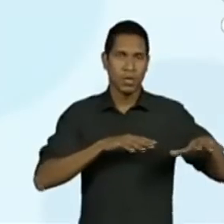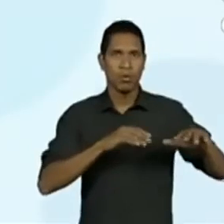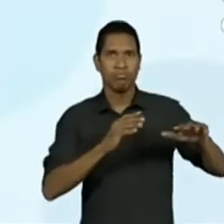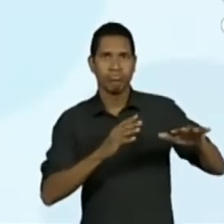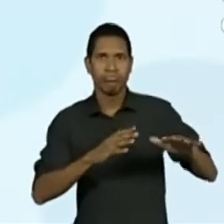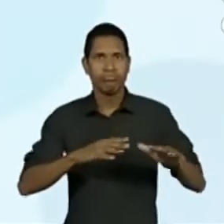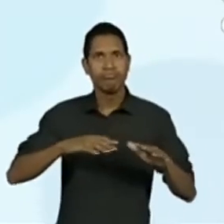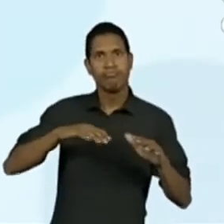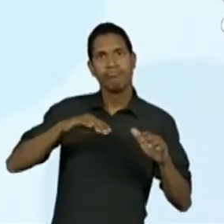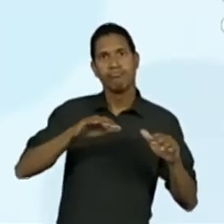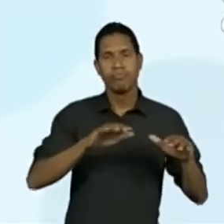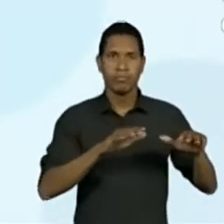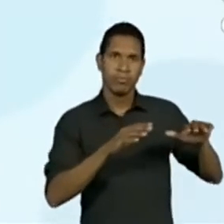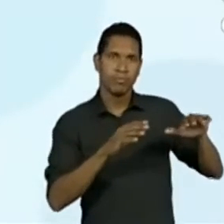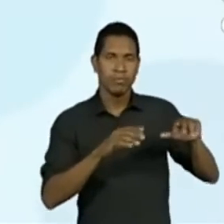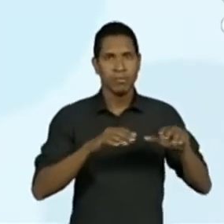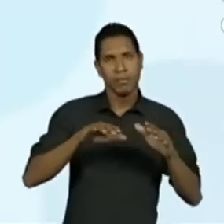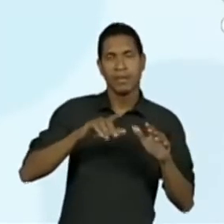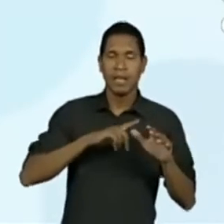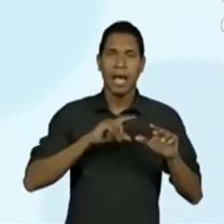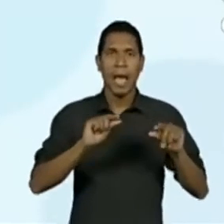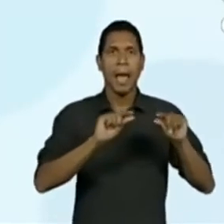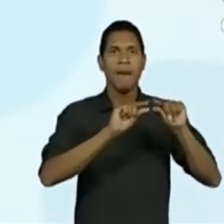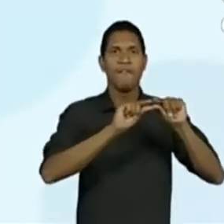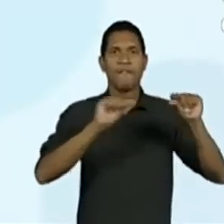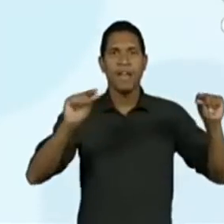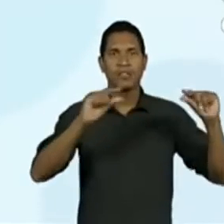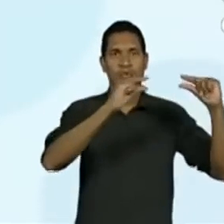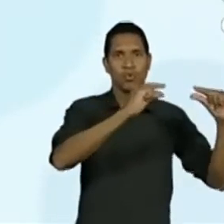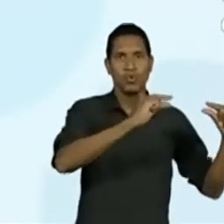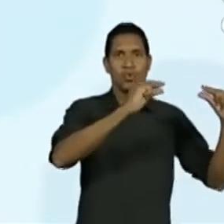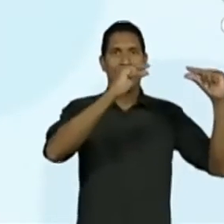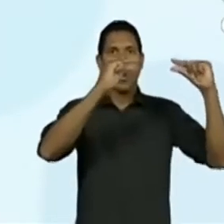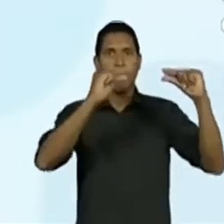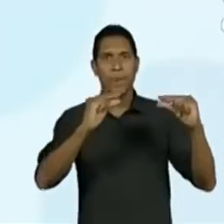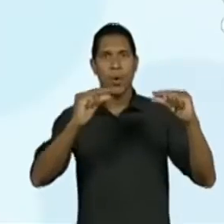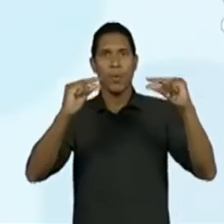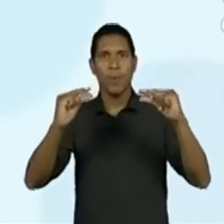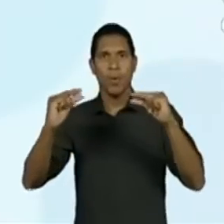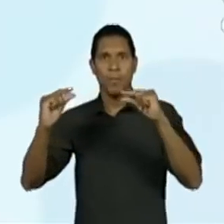Não vou colocar das palavras, tá? Porque neste tem verso. Dos versos.